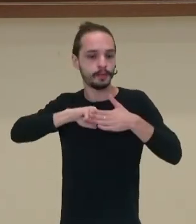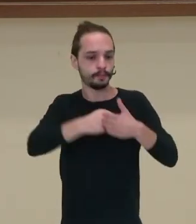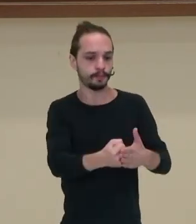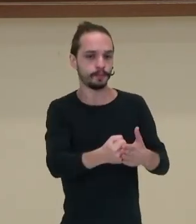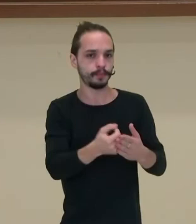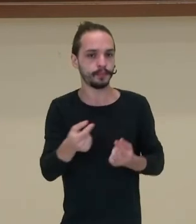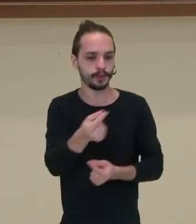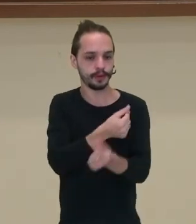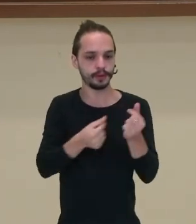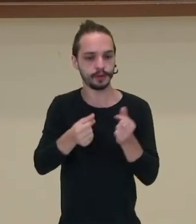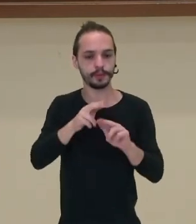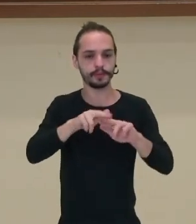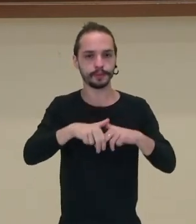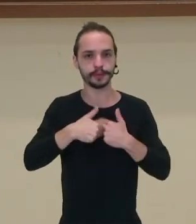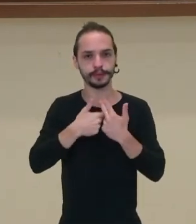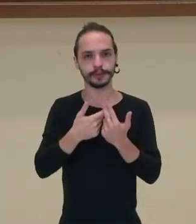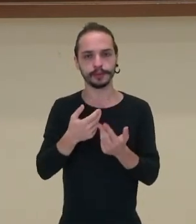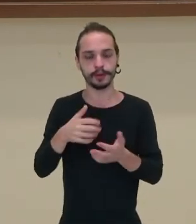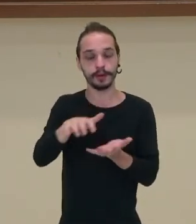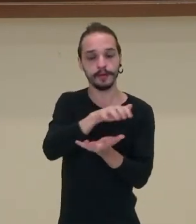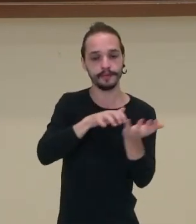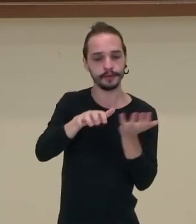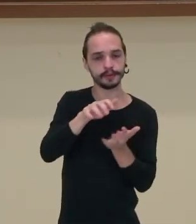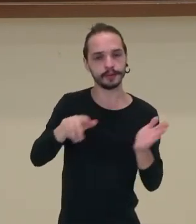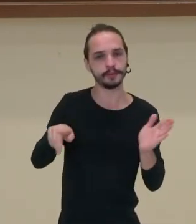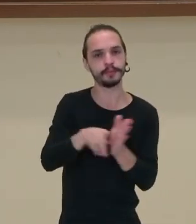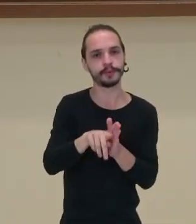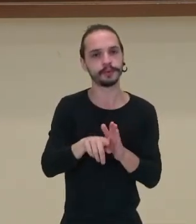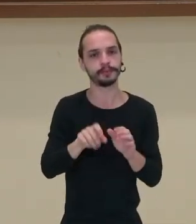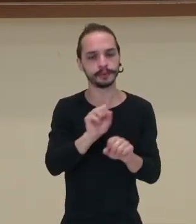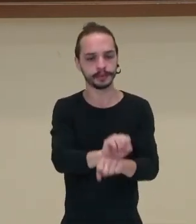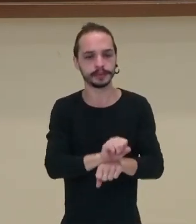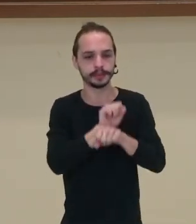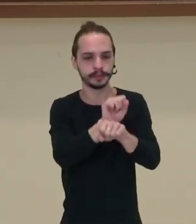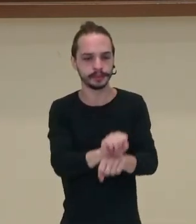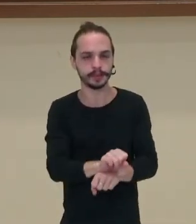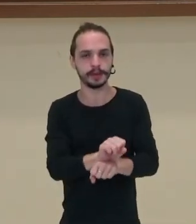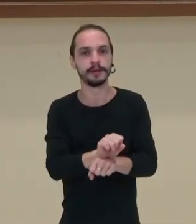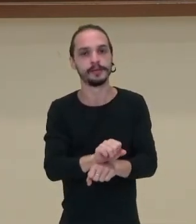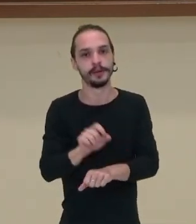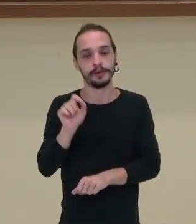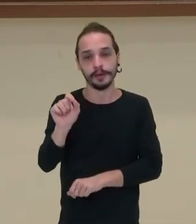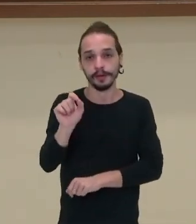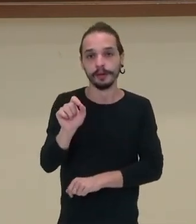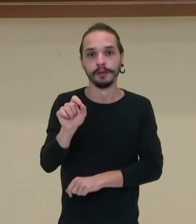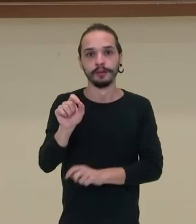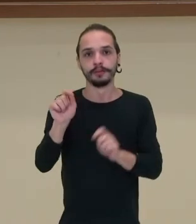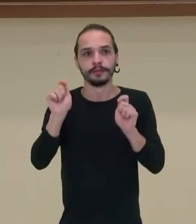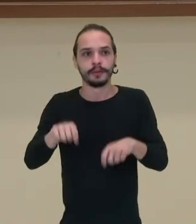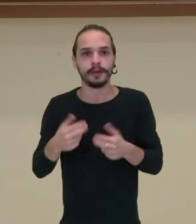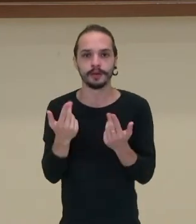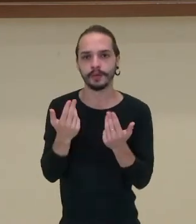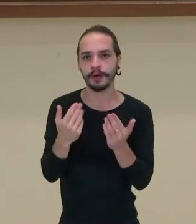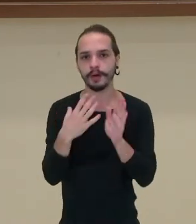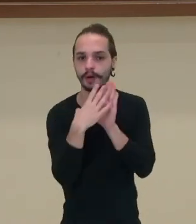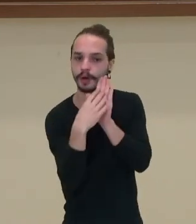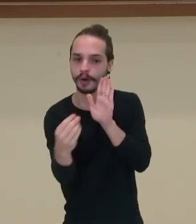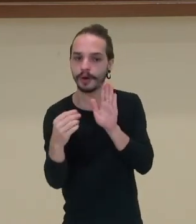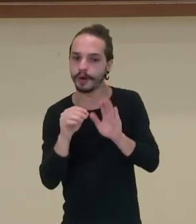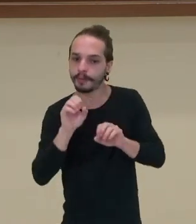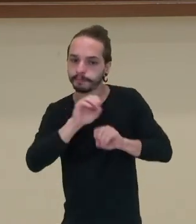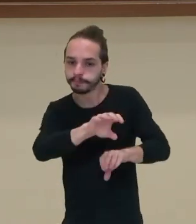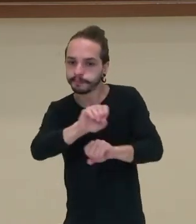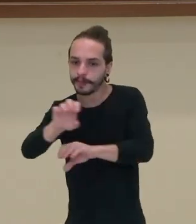enfim. Por quê? Porque era uma Revolução feita por escravos. E isso poderia ensinar ou servir de